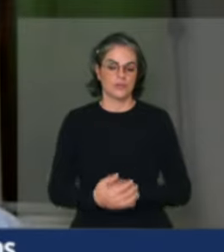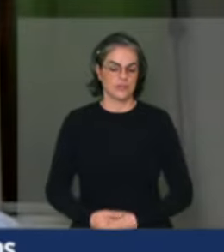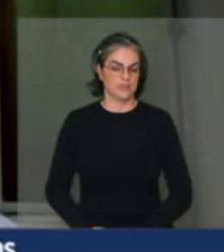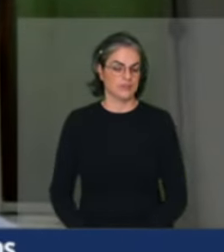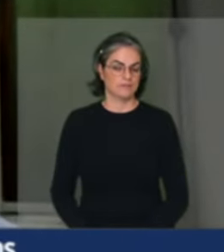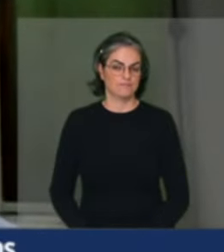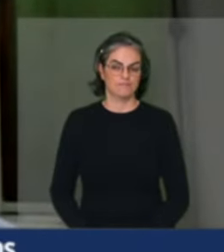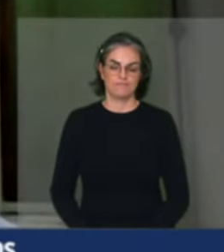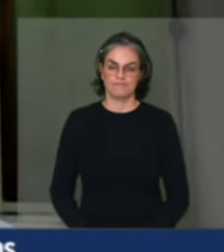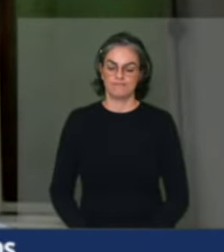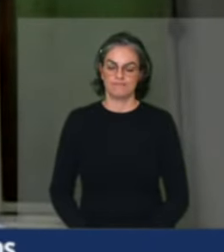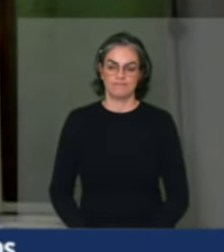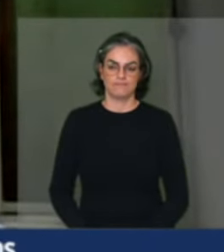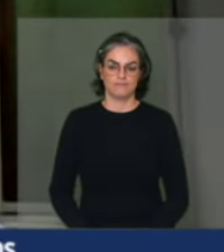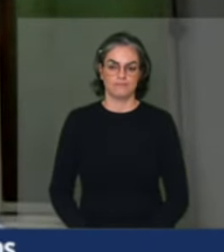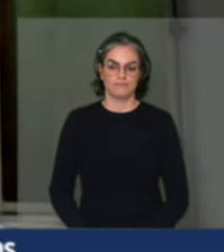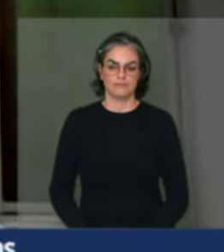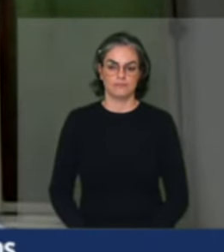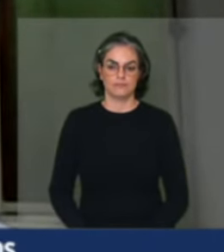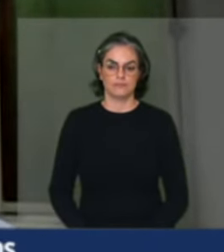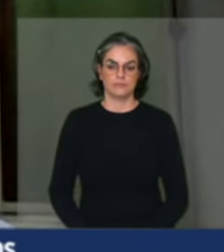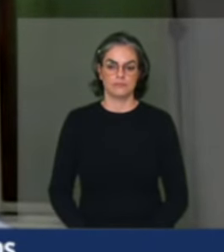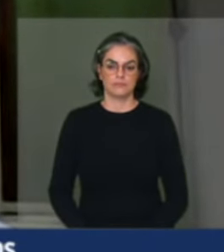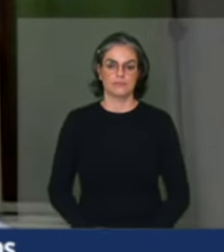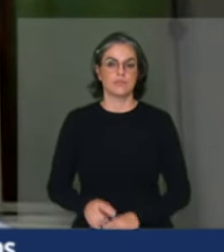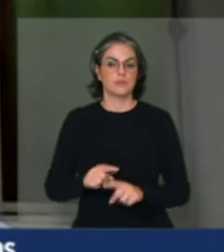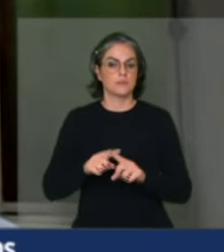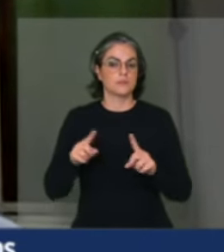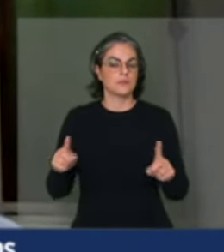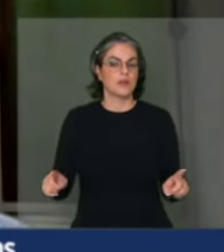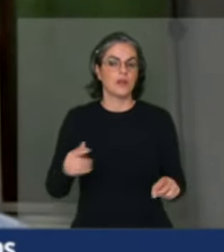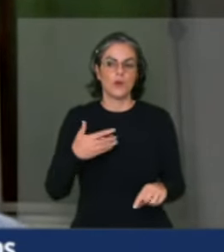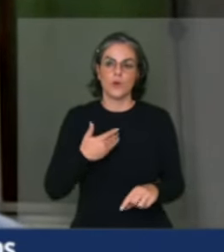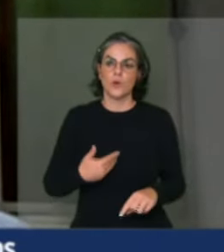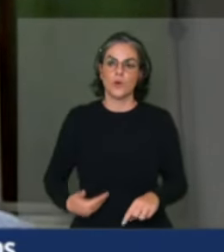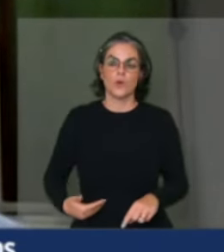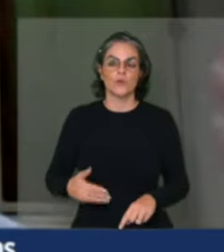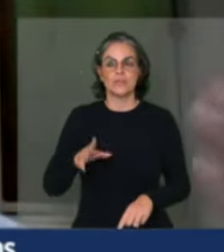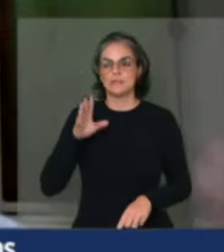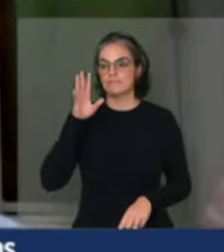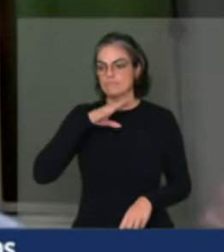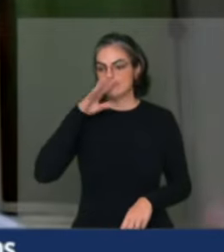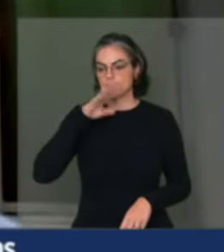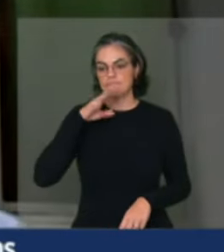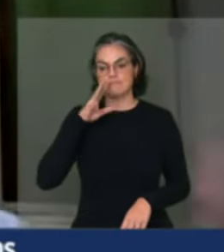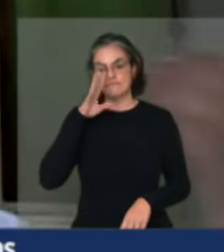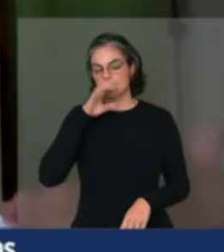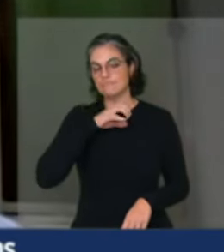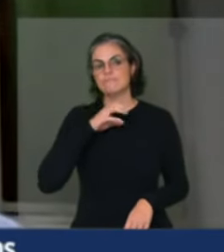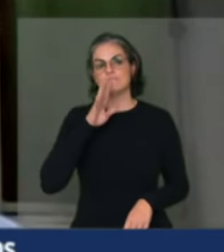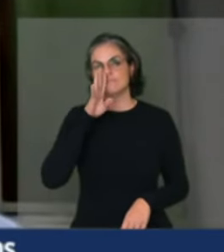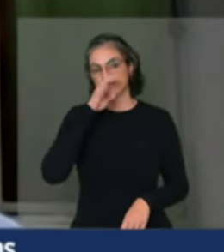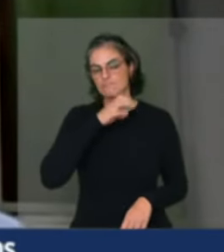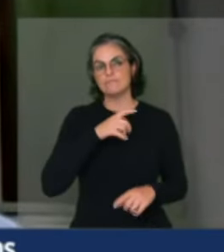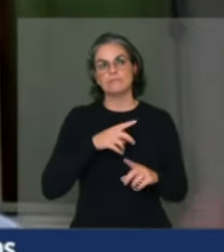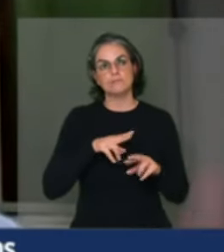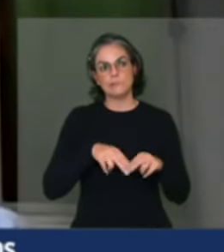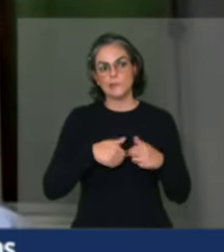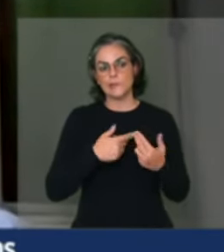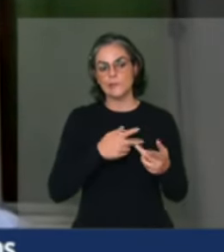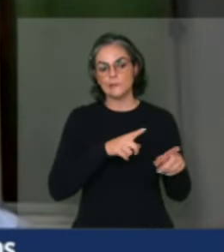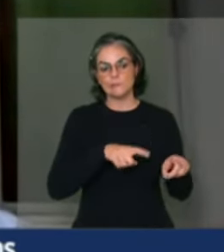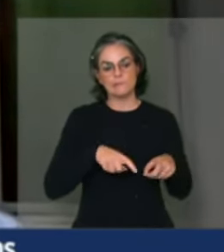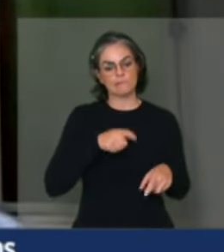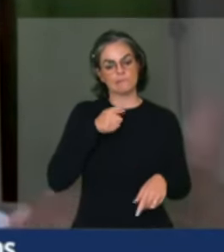do governo tem levado a resistência camponesa cada vez mais radicalizar. De um lado, não tem nenhum